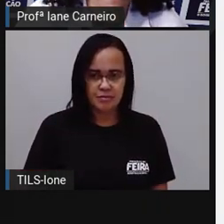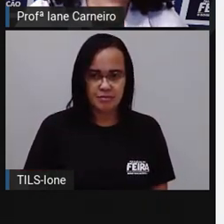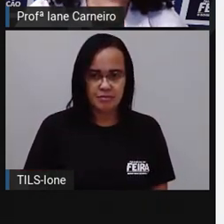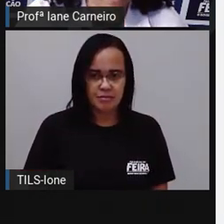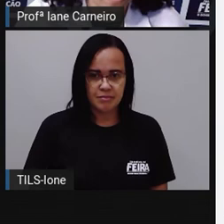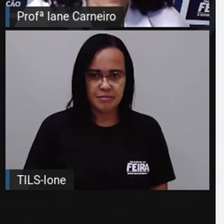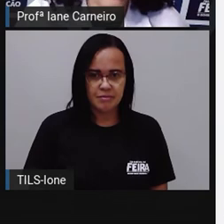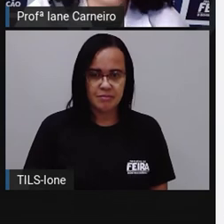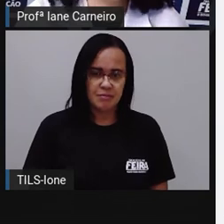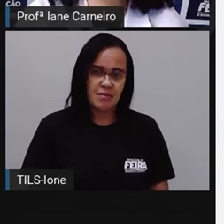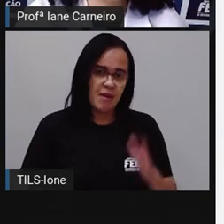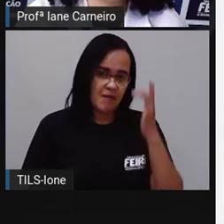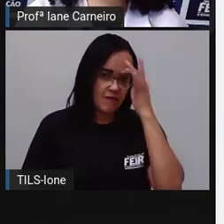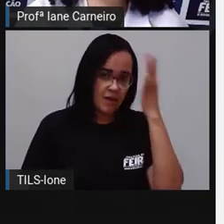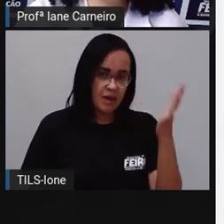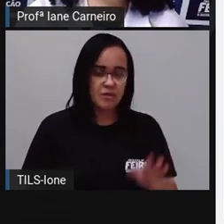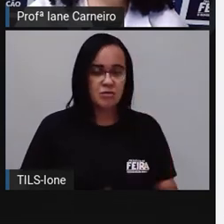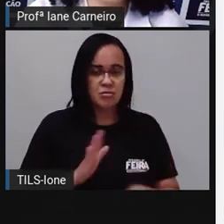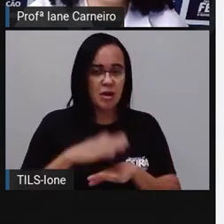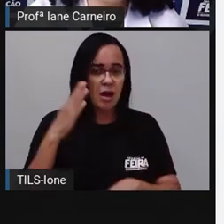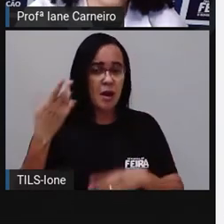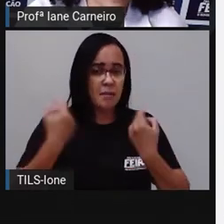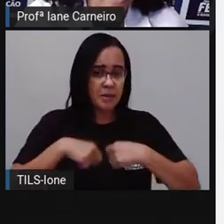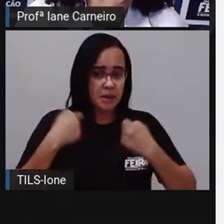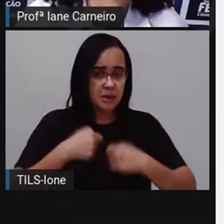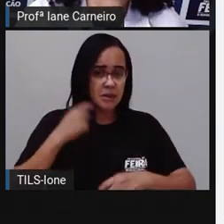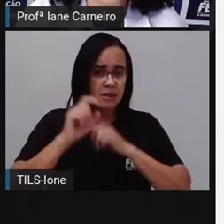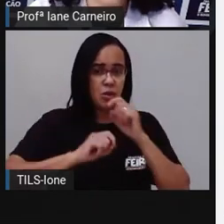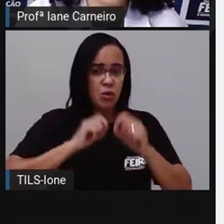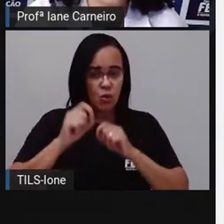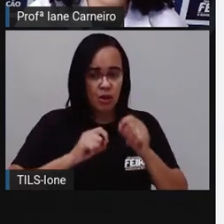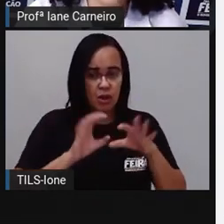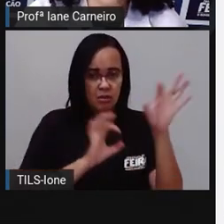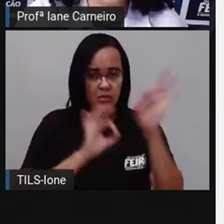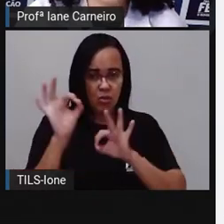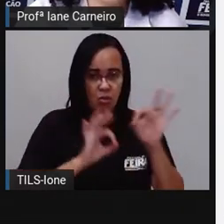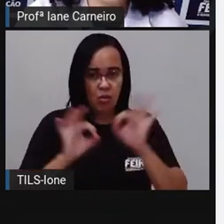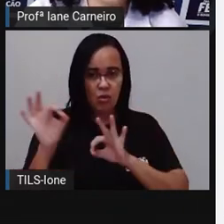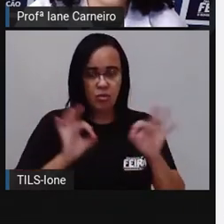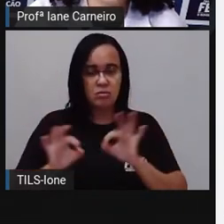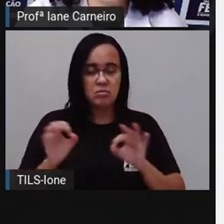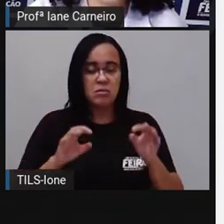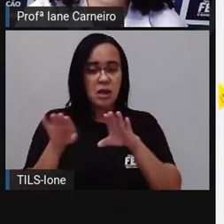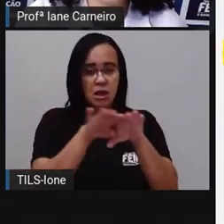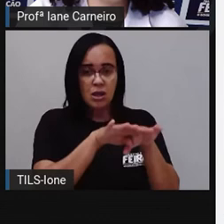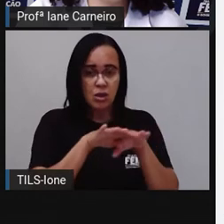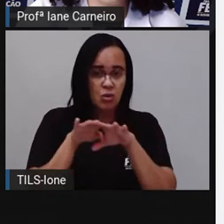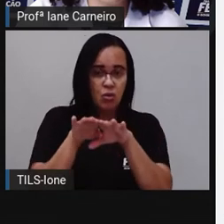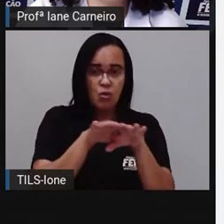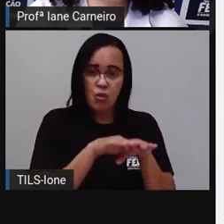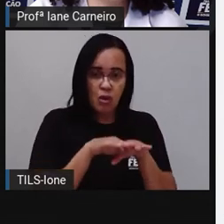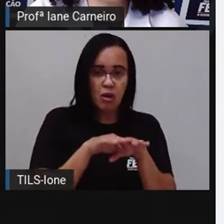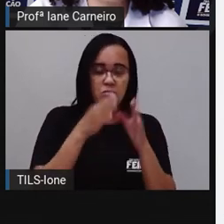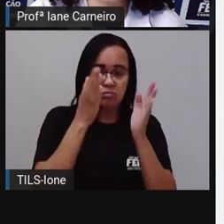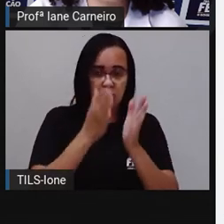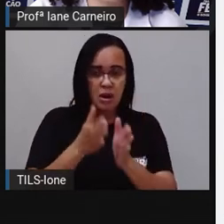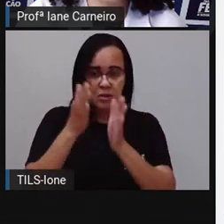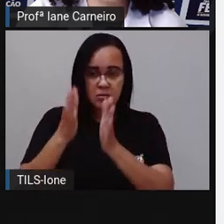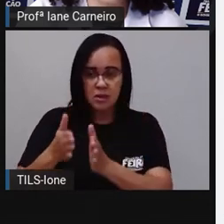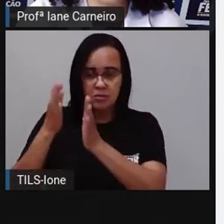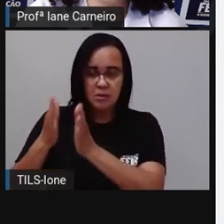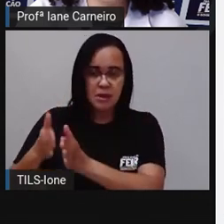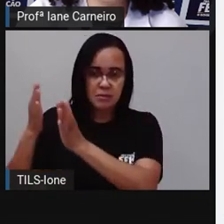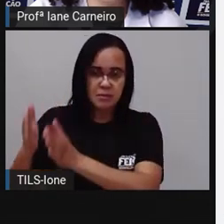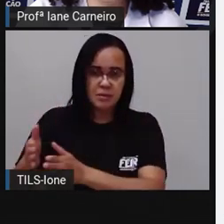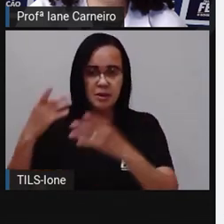perceberem. Então, a gente tem que dividir, né, esse gráfico igualmente, né, os tamanhos igualmente. então, aqui a Pró vai